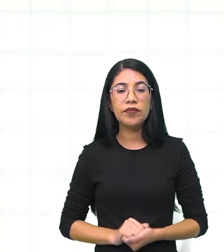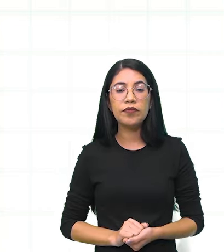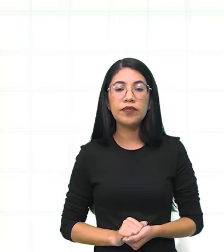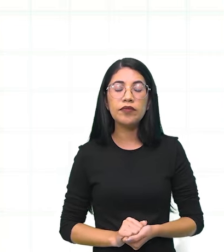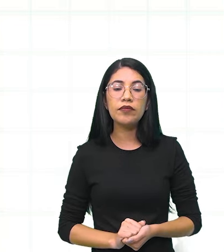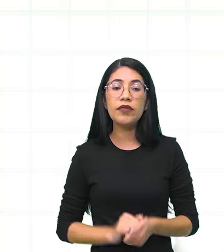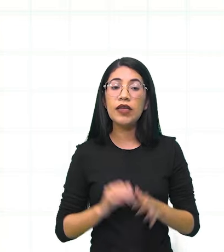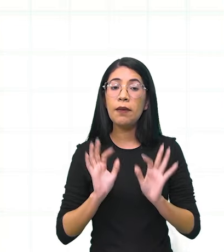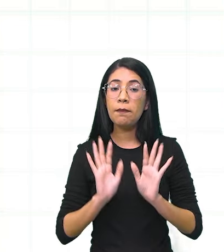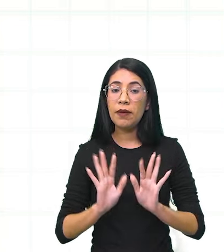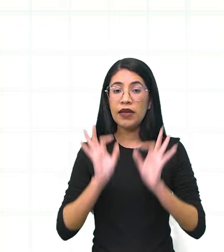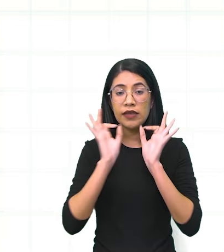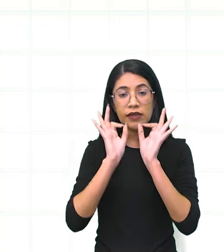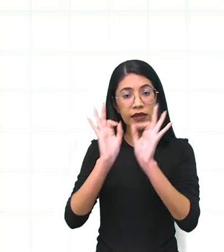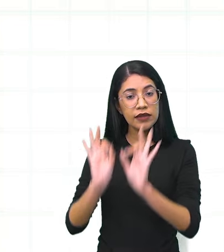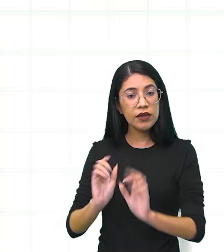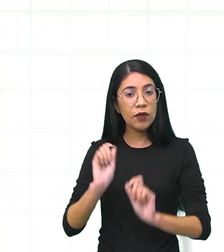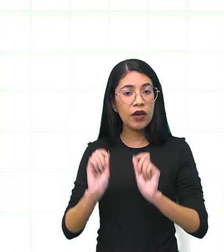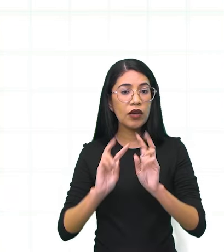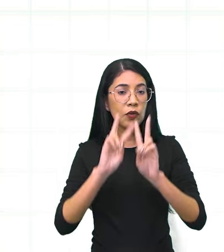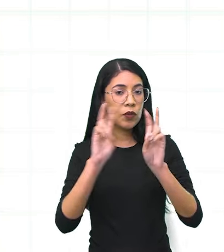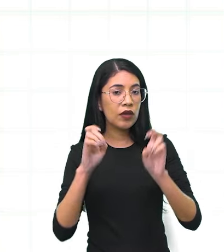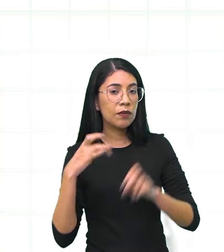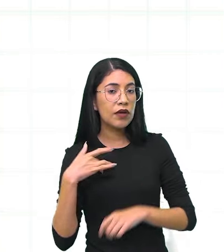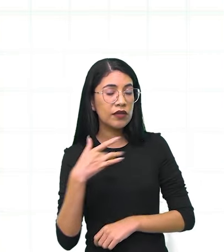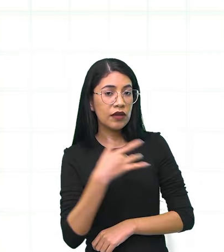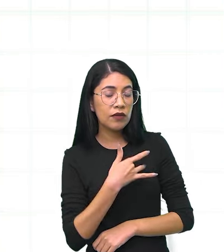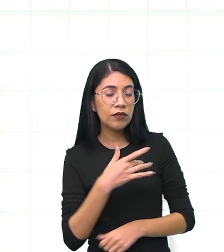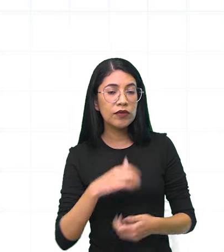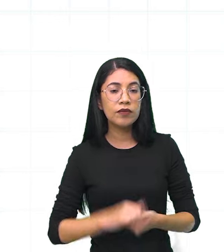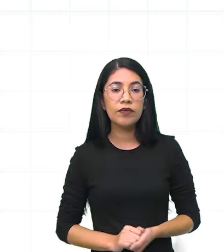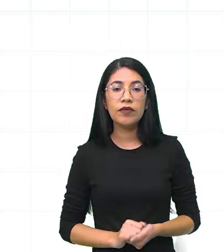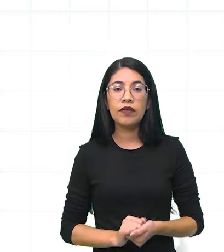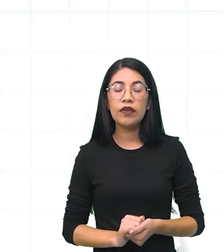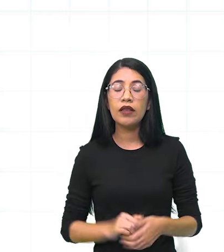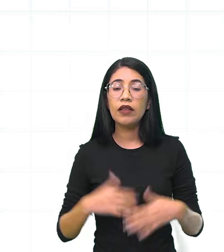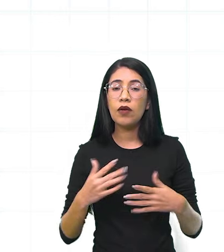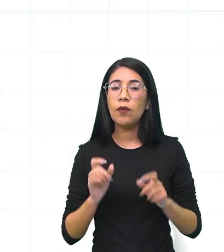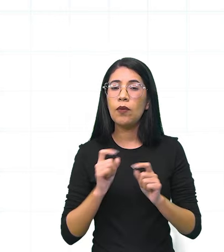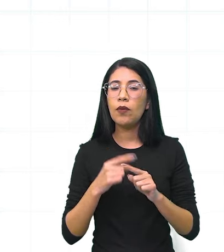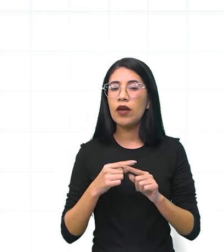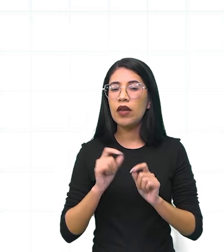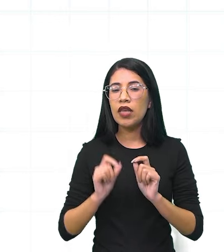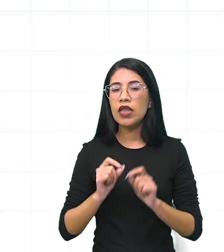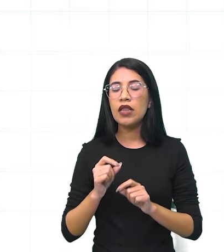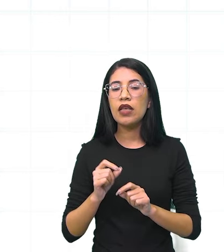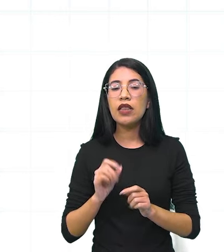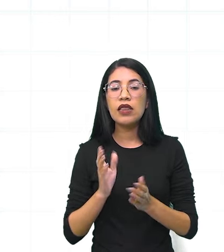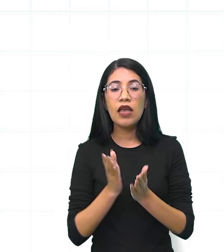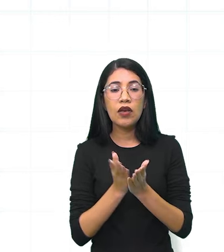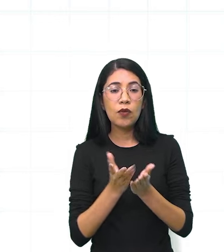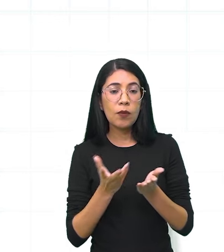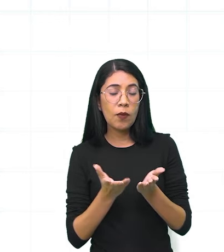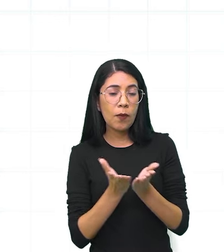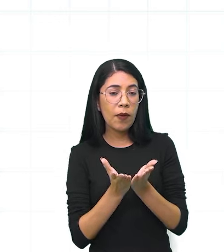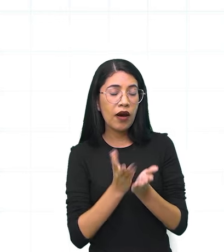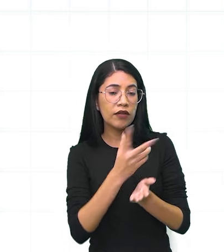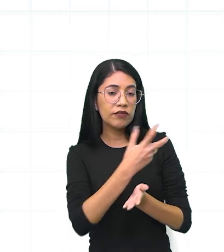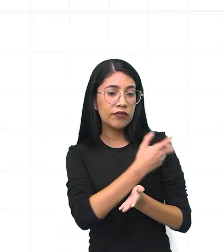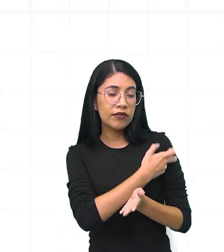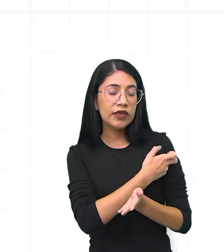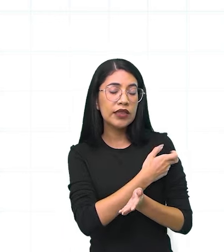que nós estamos falando de saúde. Será que pelo simples fato de eu ter uma carteira de